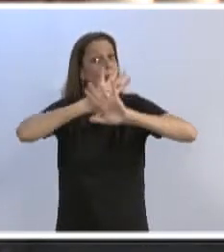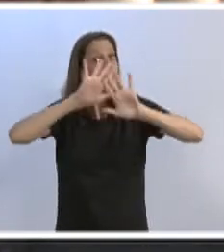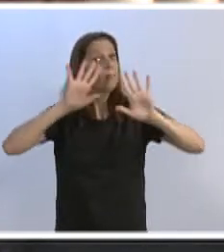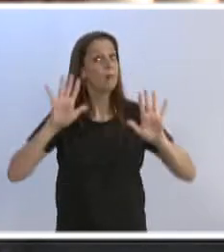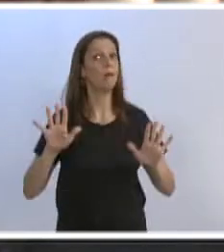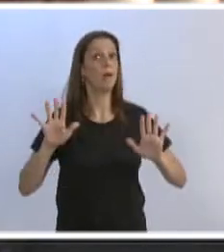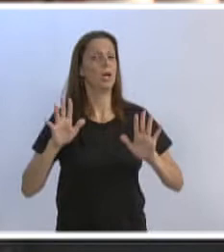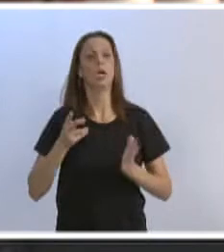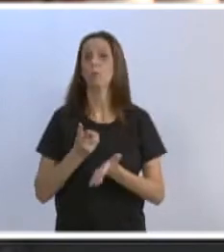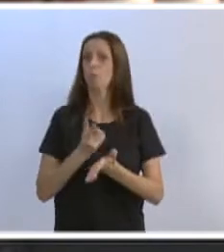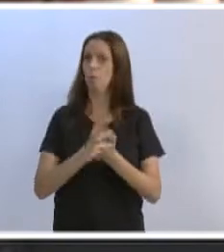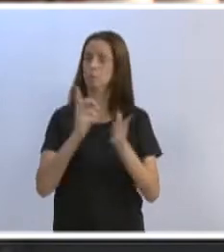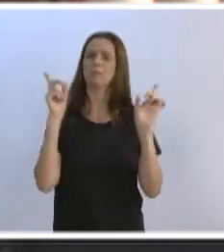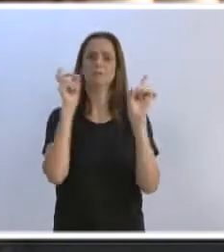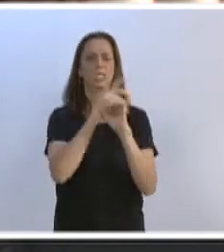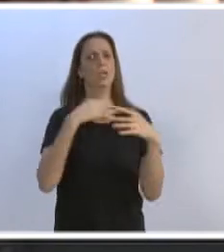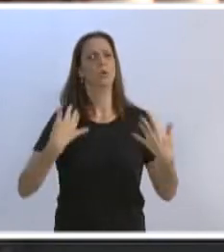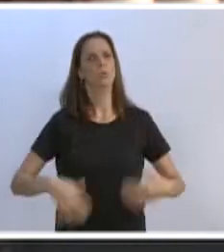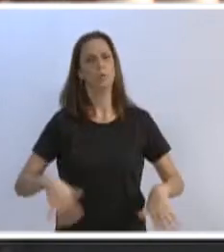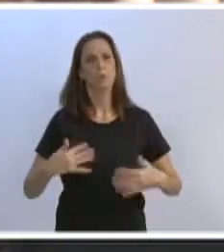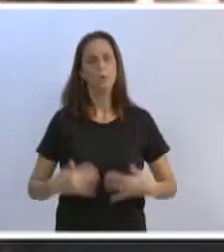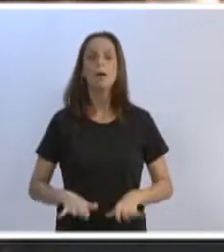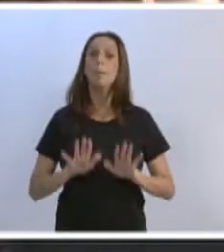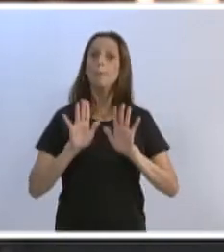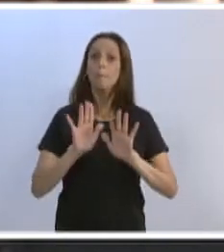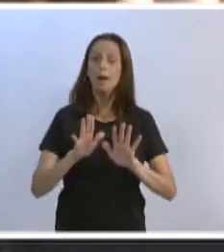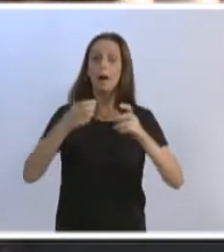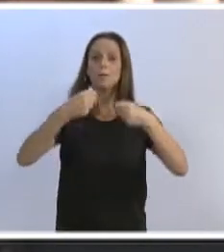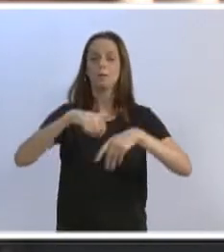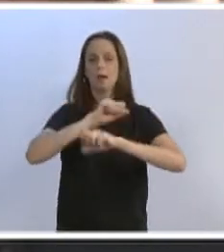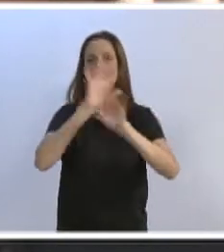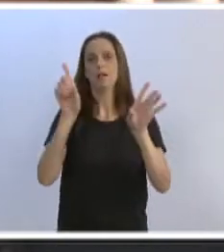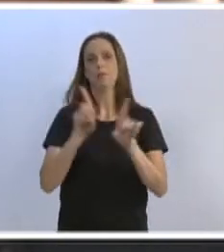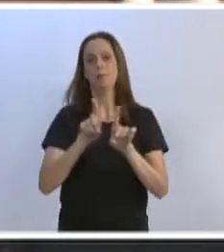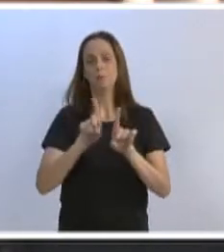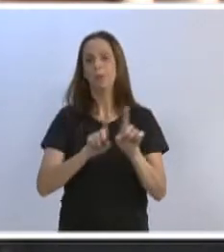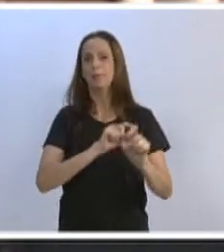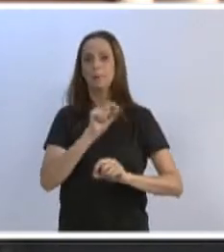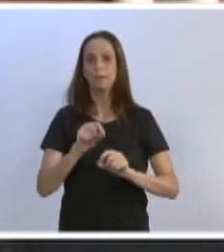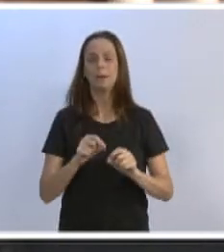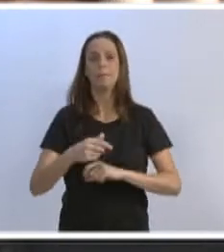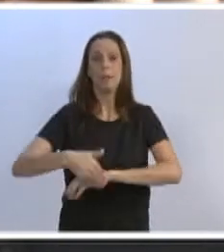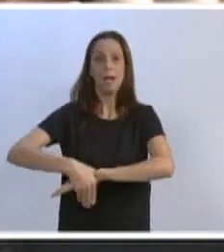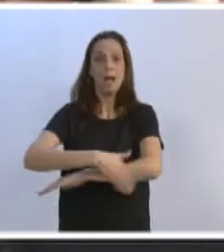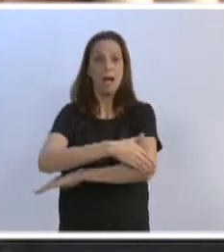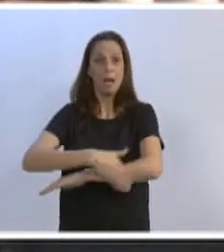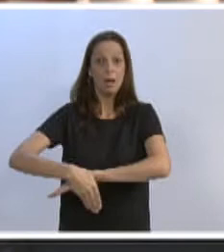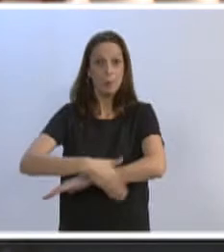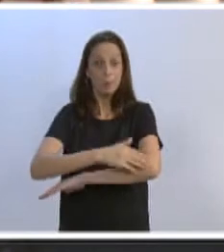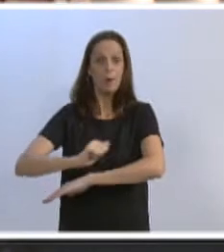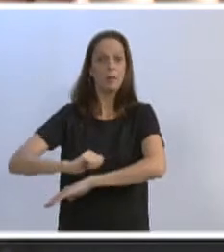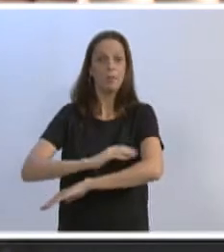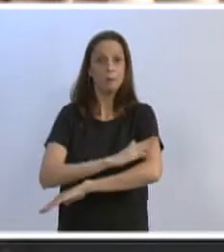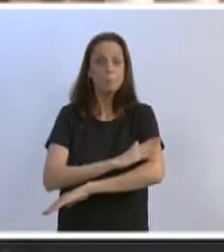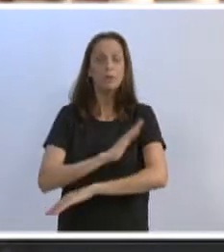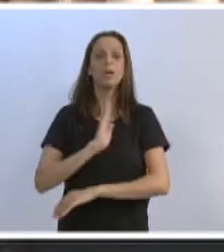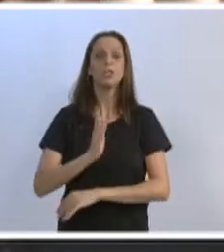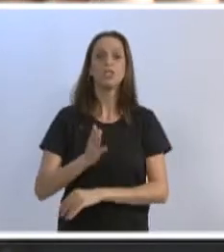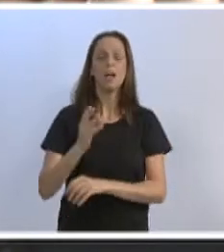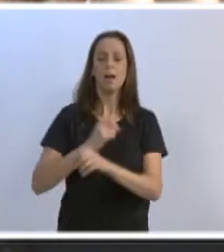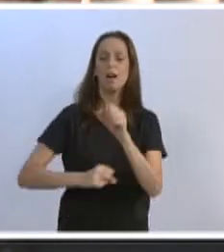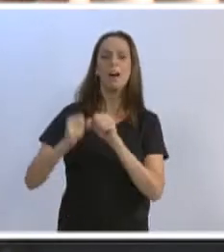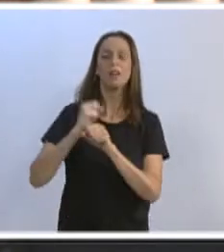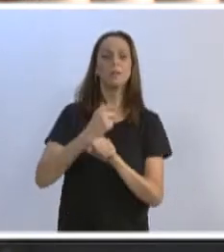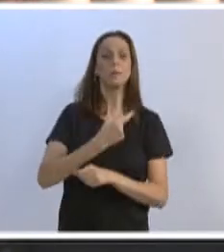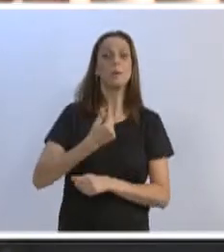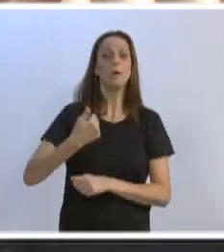dificuldades ainda são tremendas. Agora, também deixar claro que o que precisa é fazer andar as ruas de programa de pavimentação que estão paradas. Ruas desde 2014,